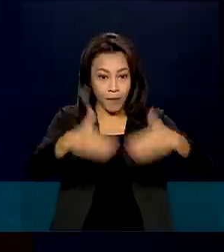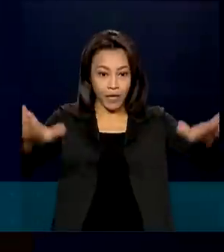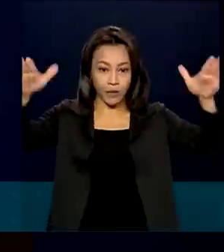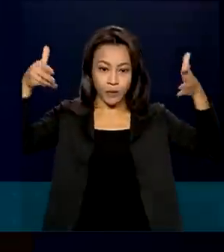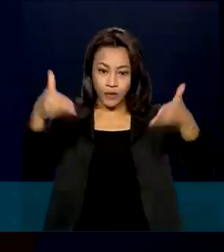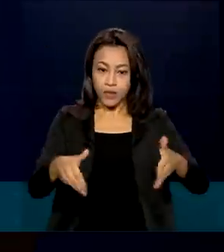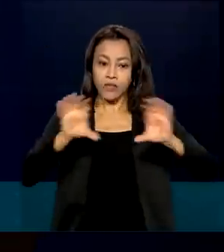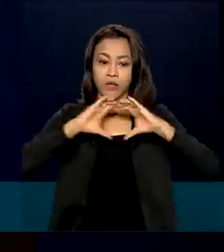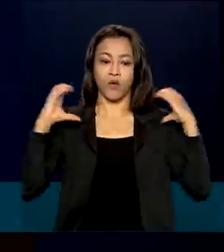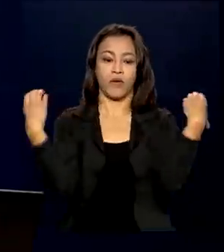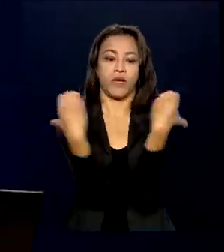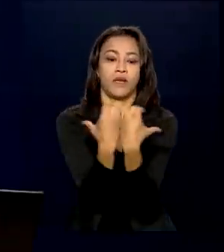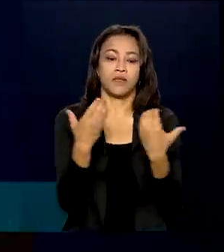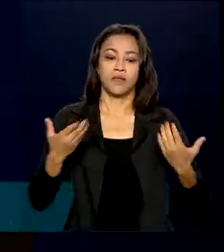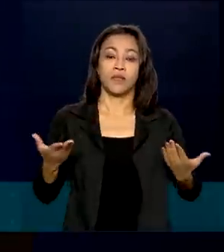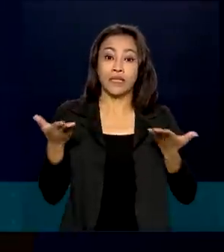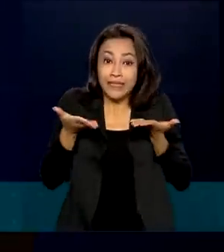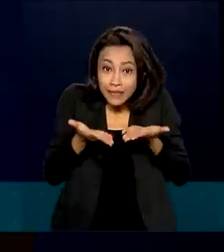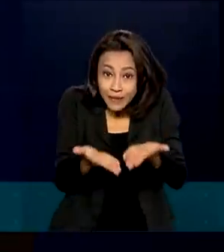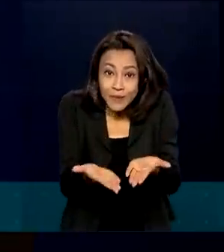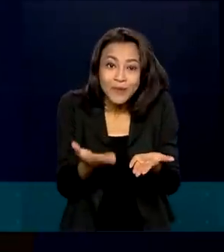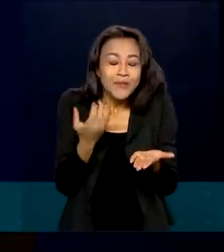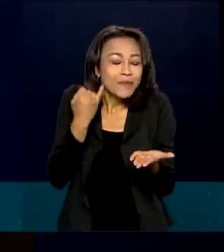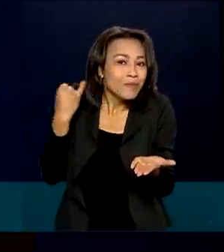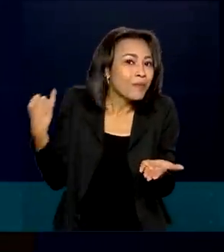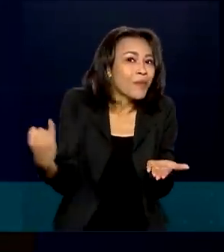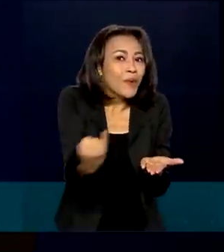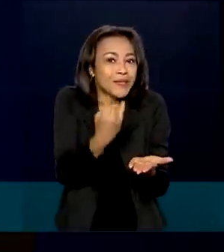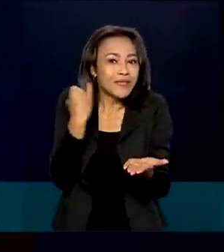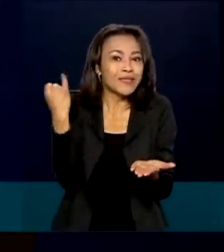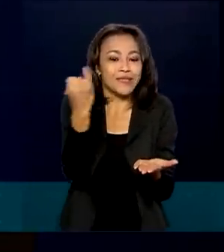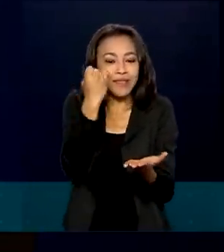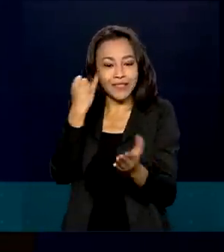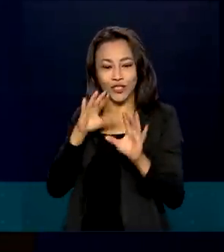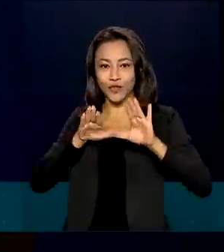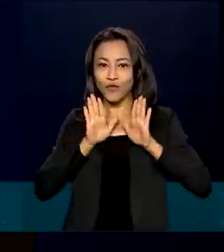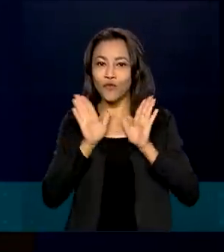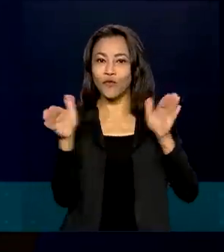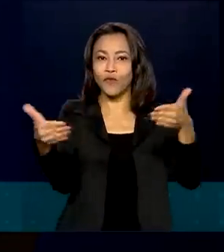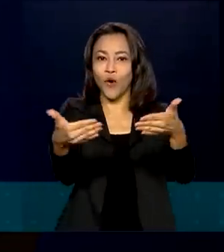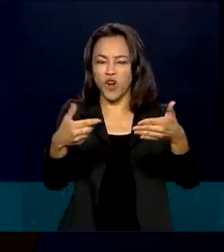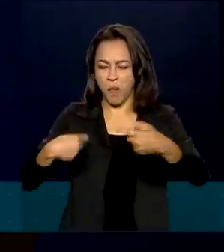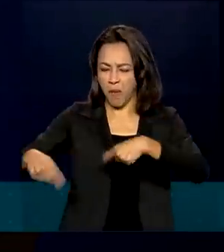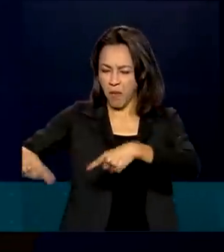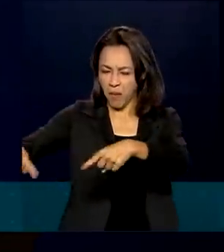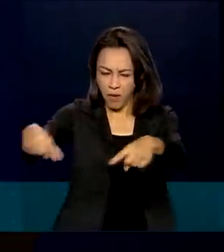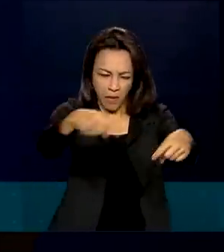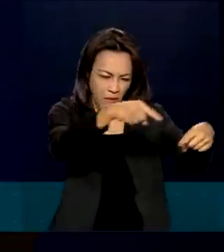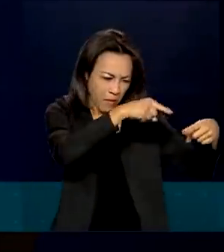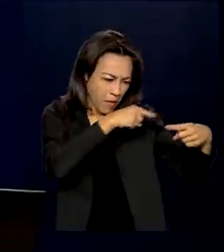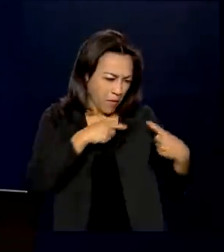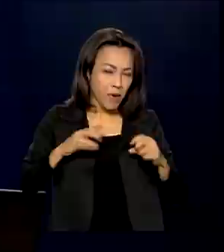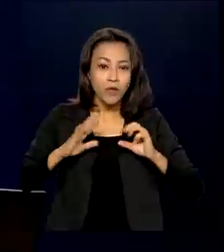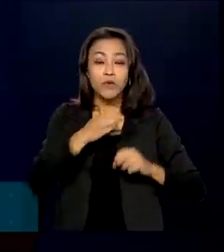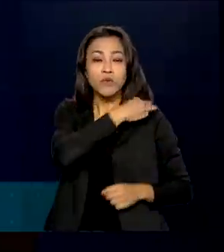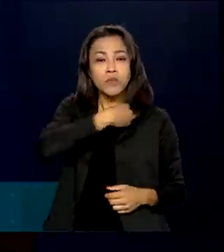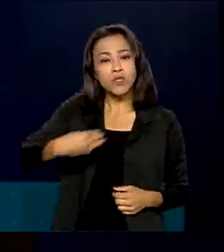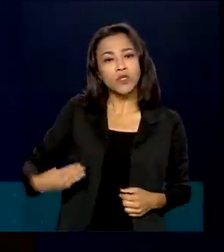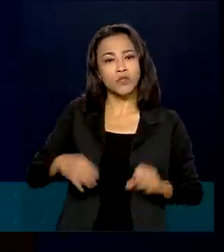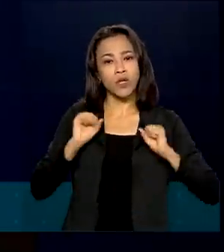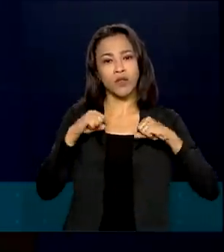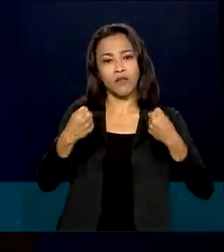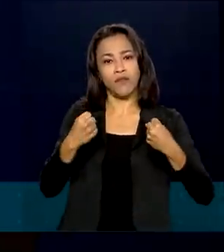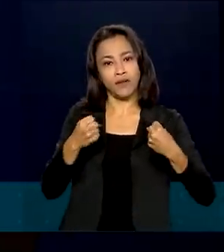constitui-se em um importante fórum de debates entre os ministros da Defesa das Américas,